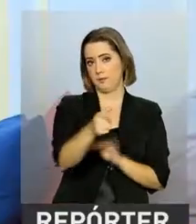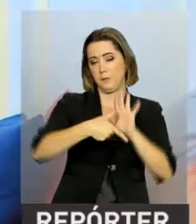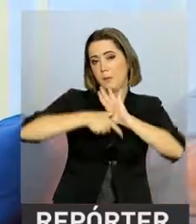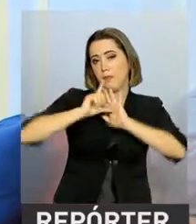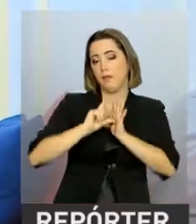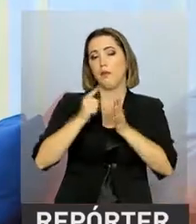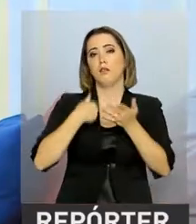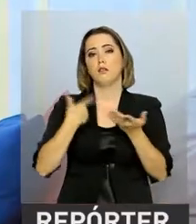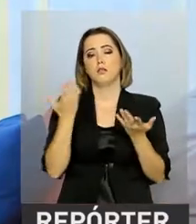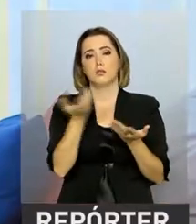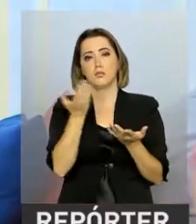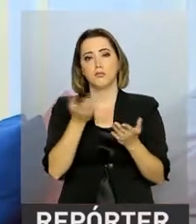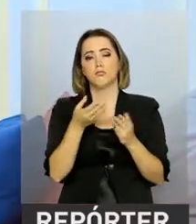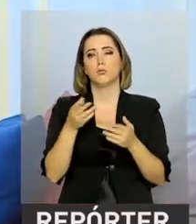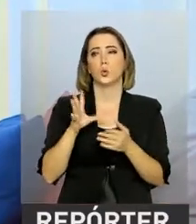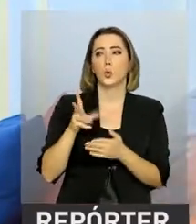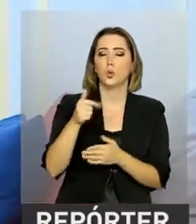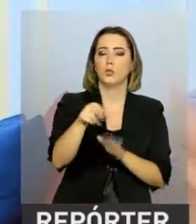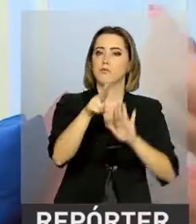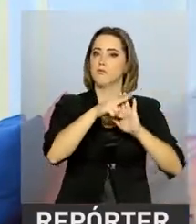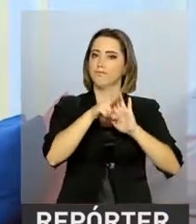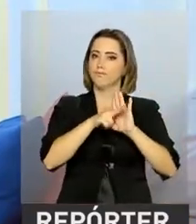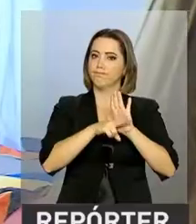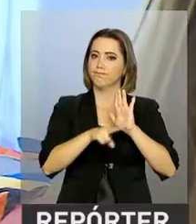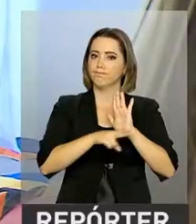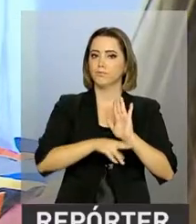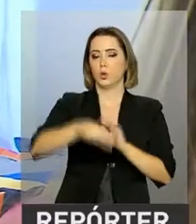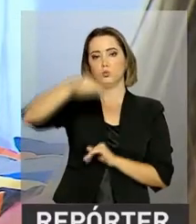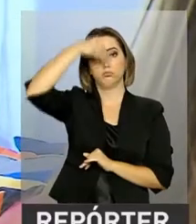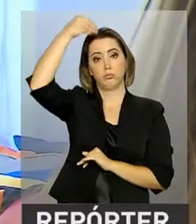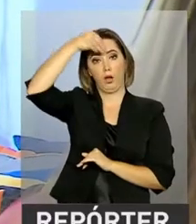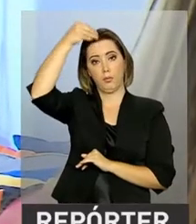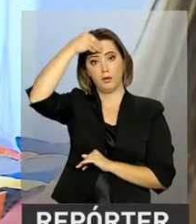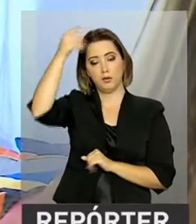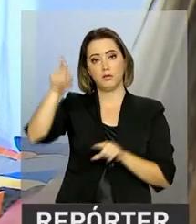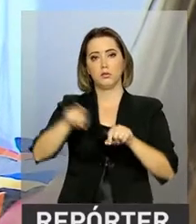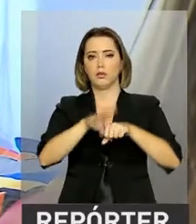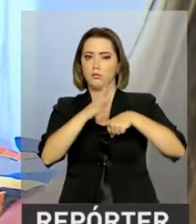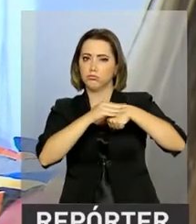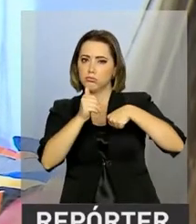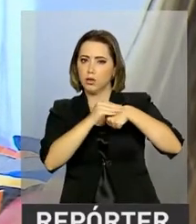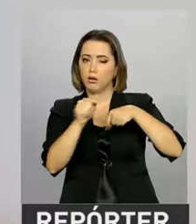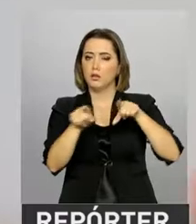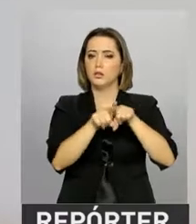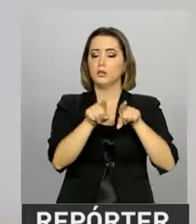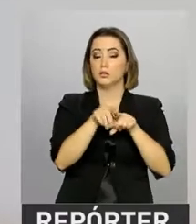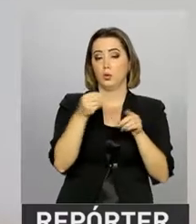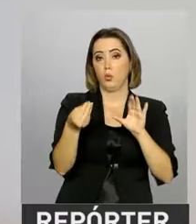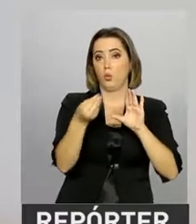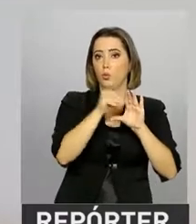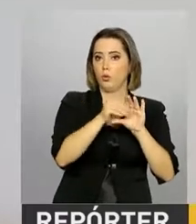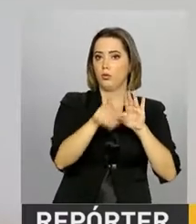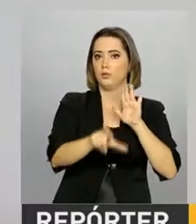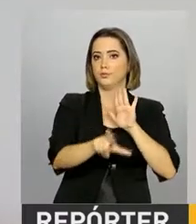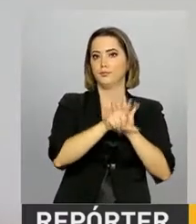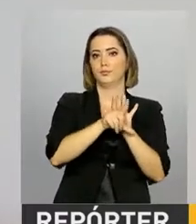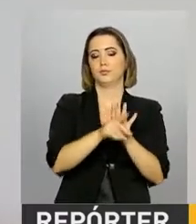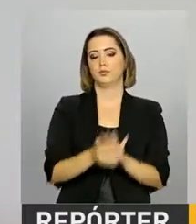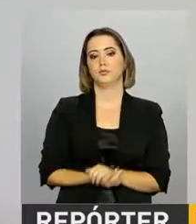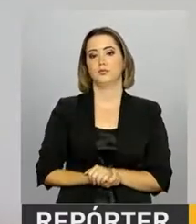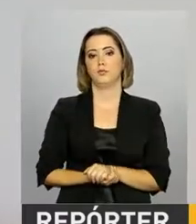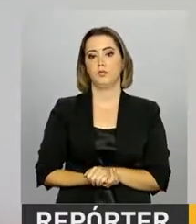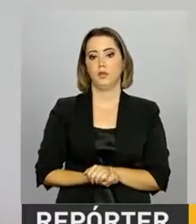governo pretende padronizar o apadrinhamento afetivo, incluindo o programa no Estatuto. Isso é um benefício, porque